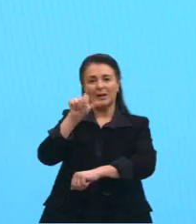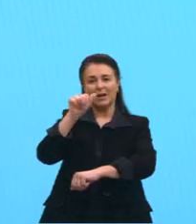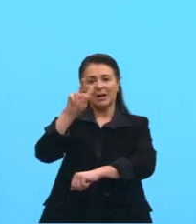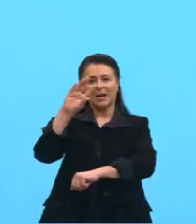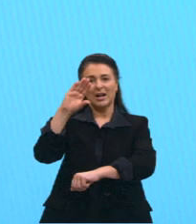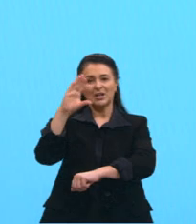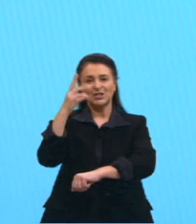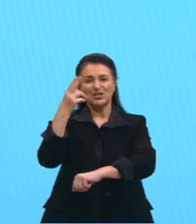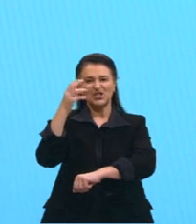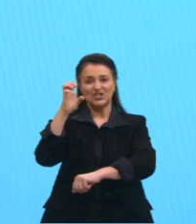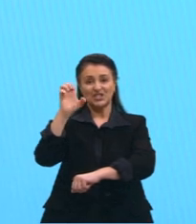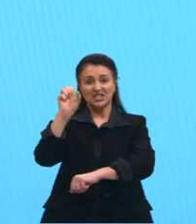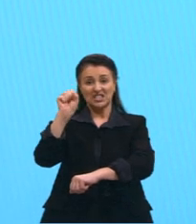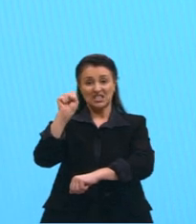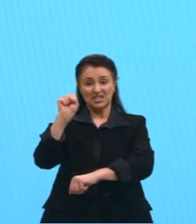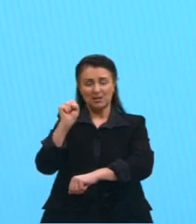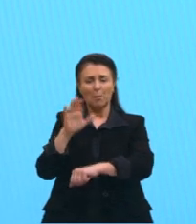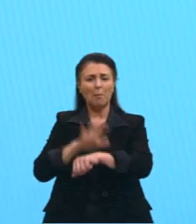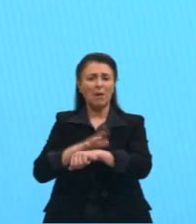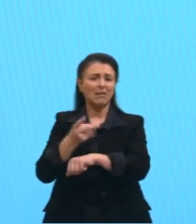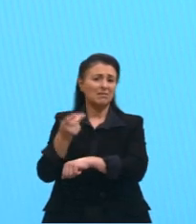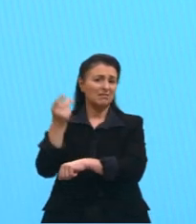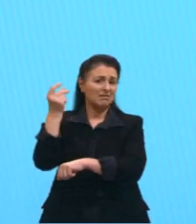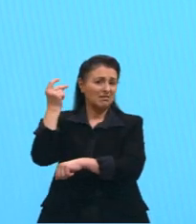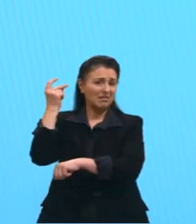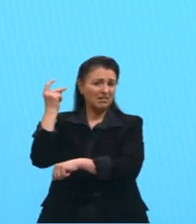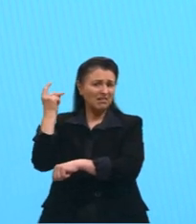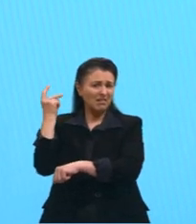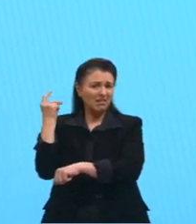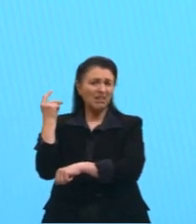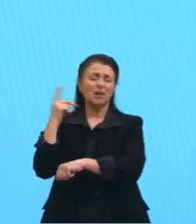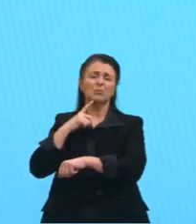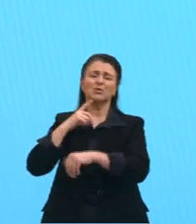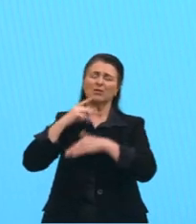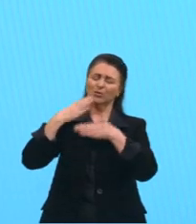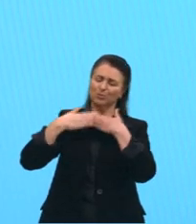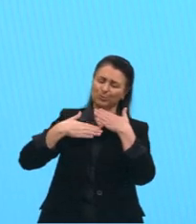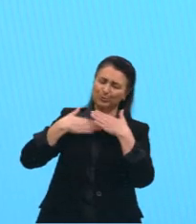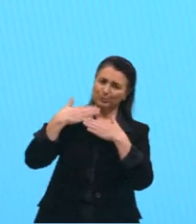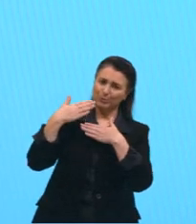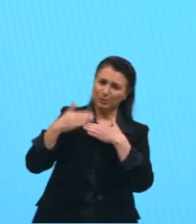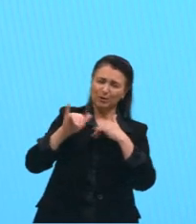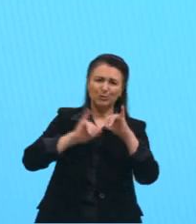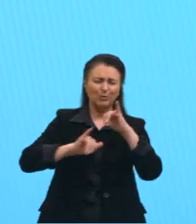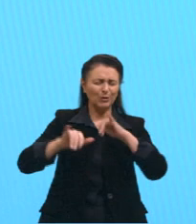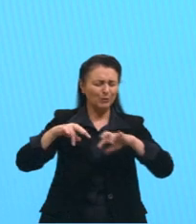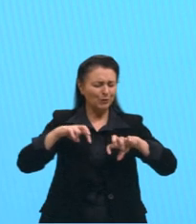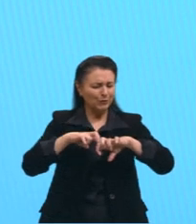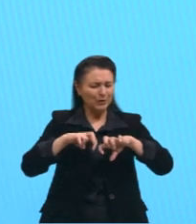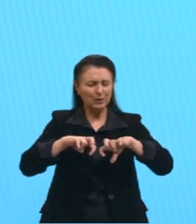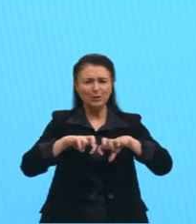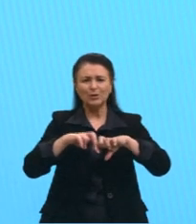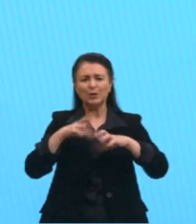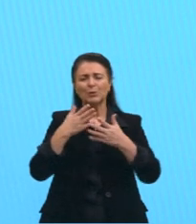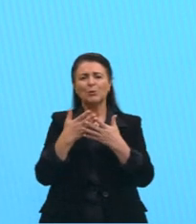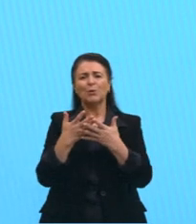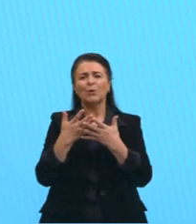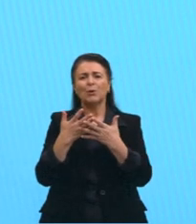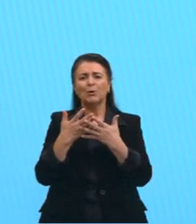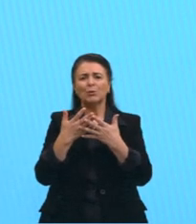ela já está, formação de solo, já teve lá todo aquele processo químico, físico e biológico que a gente tinha